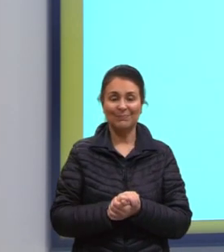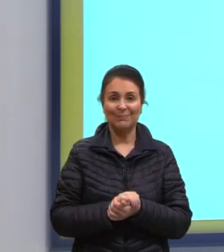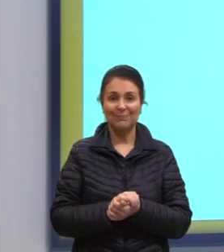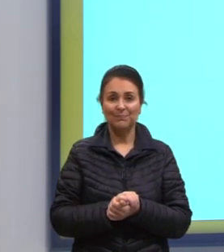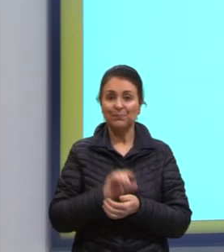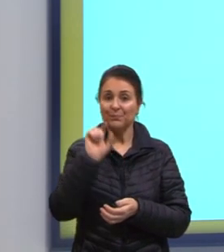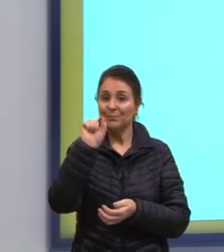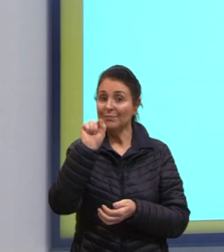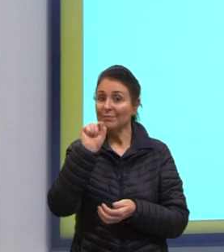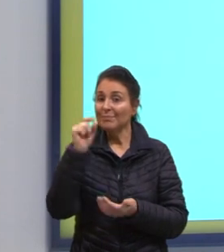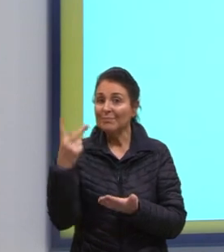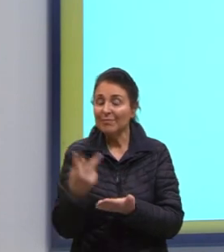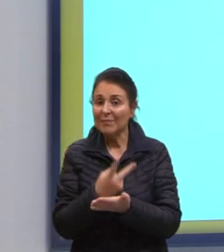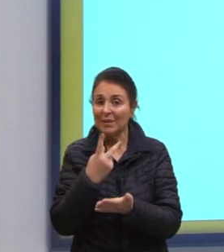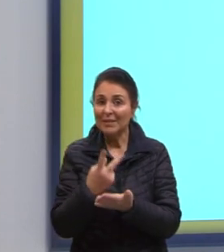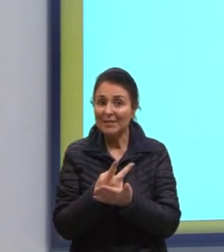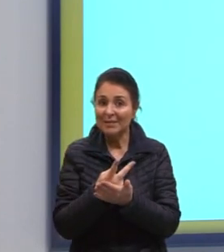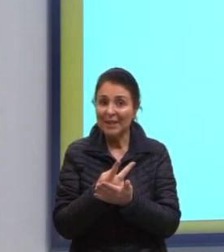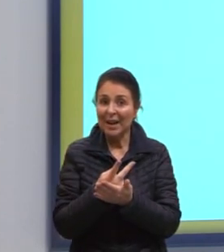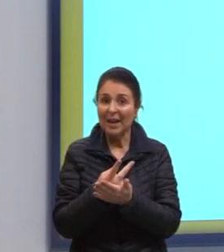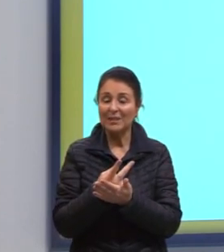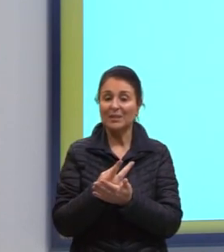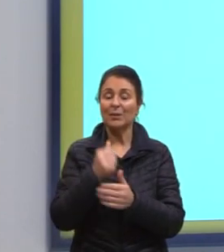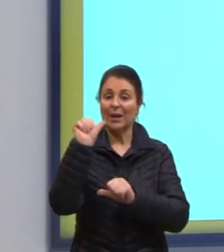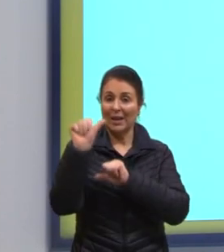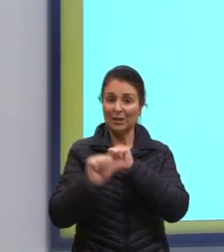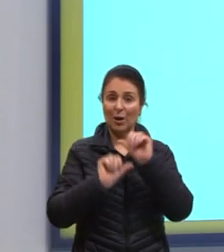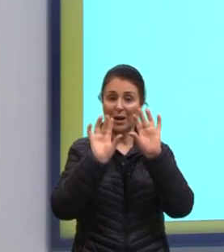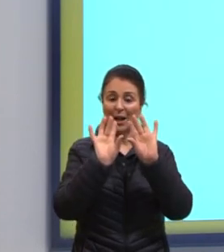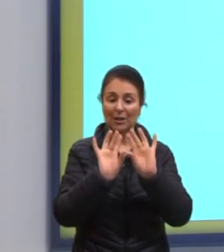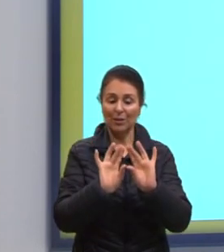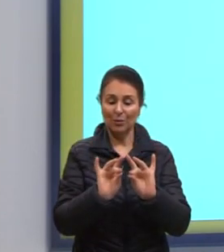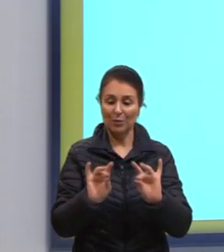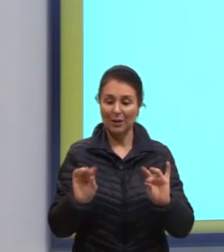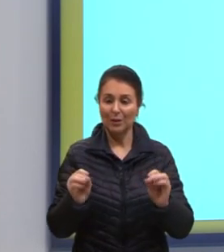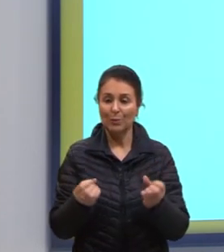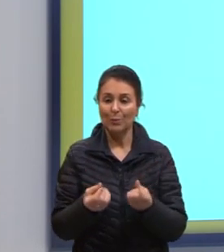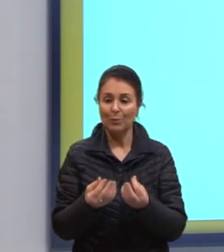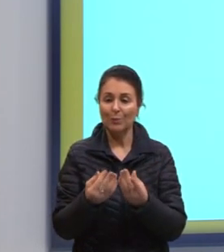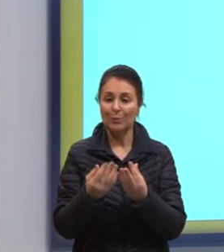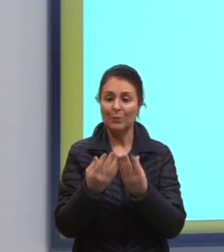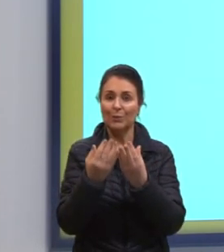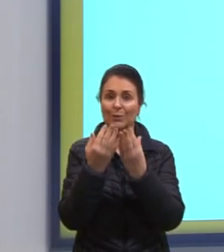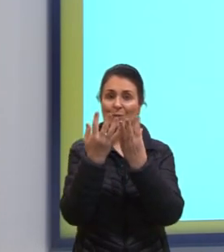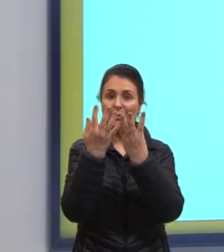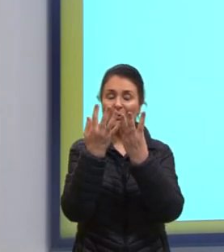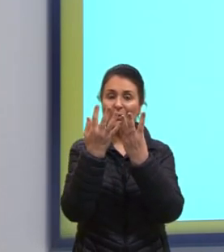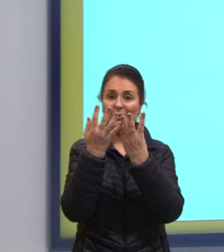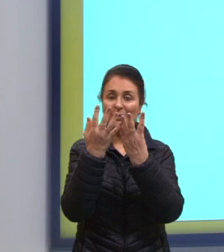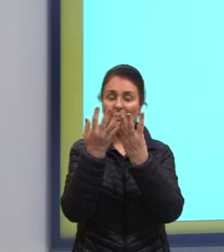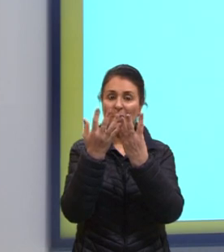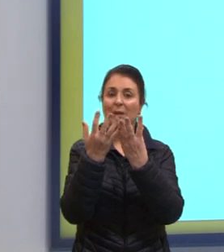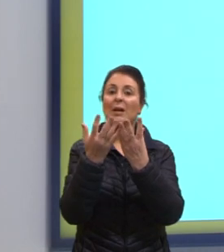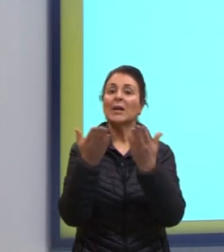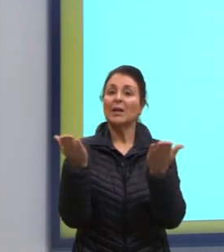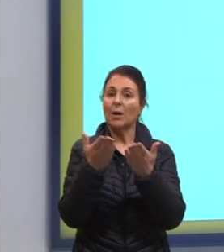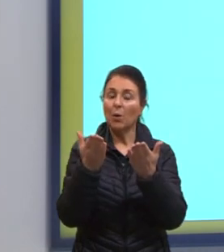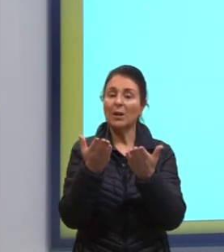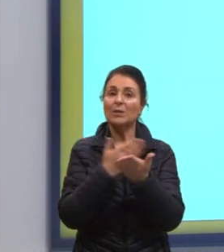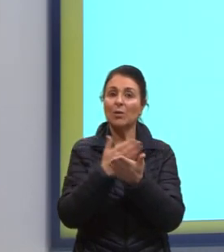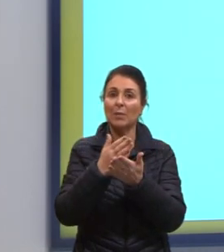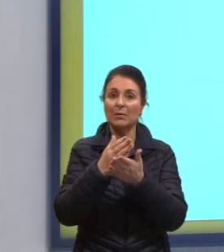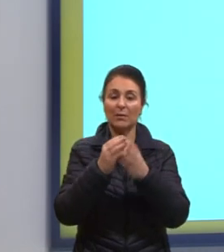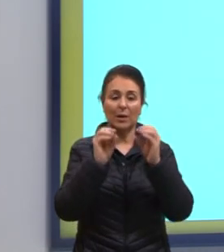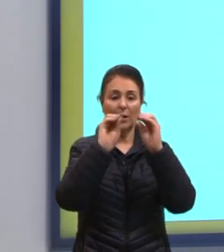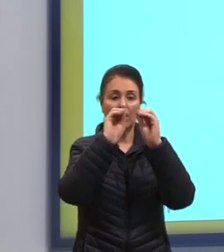aqui, o acontece, né? Na condensação, passagem do líquido para o gasoso. Aqui, a gente tinha elas mais próximas. E aqui, elas começam, então, a ficar